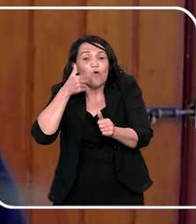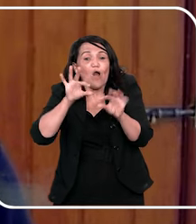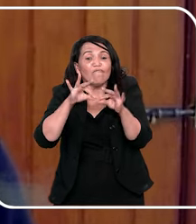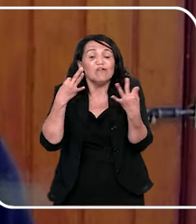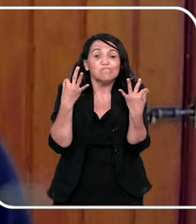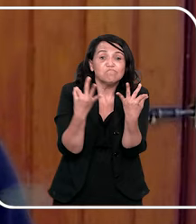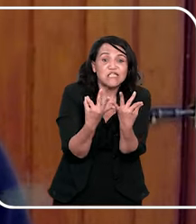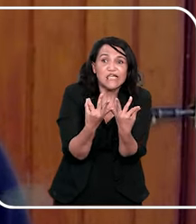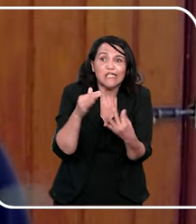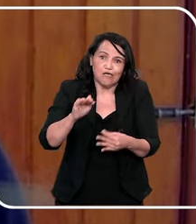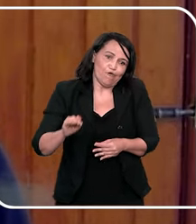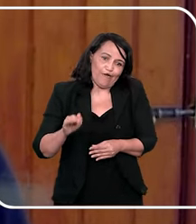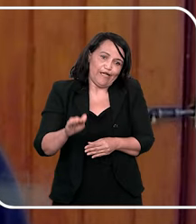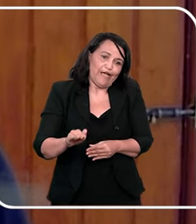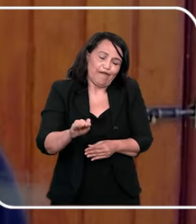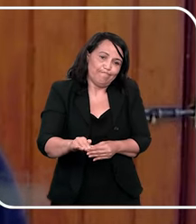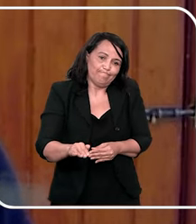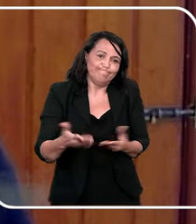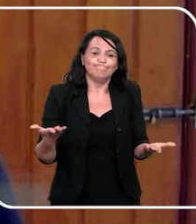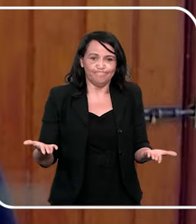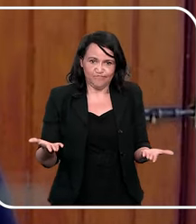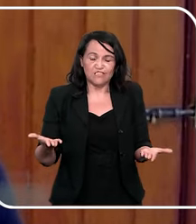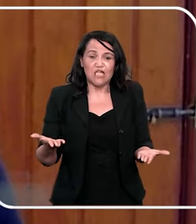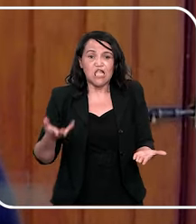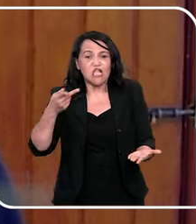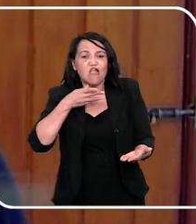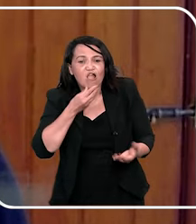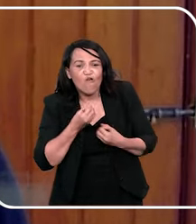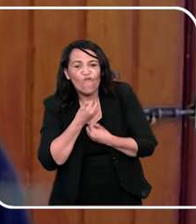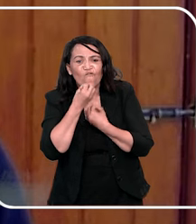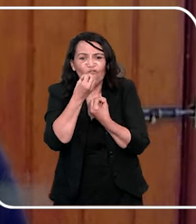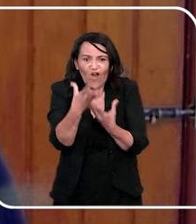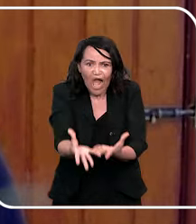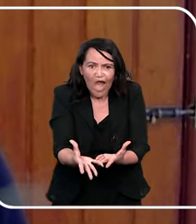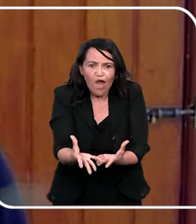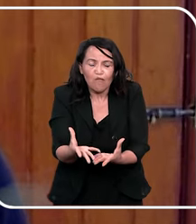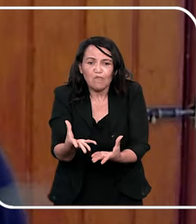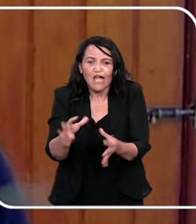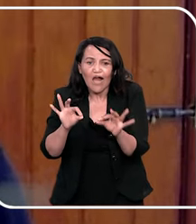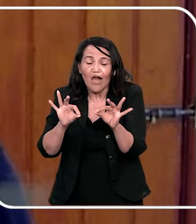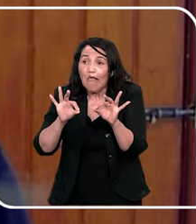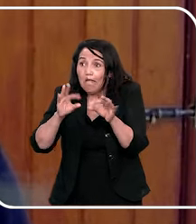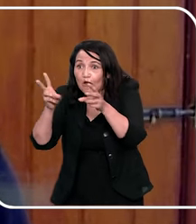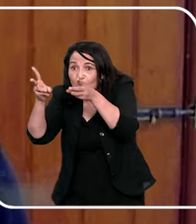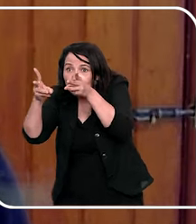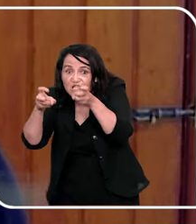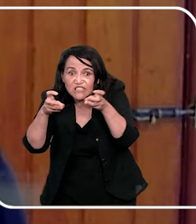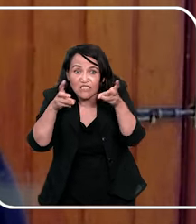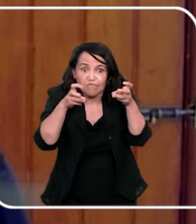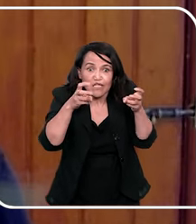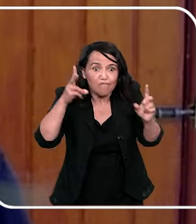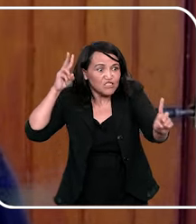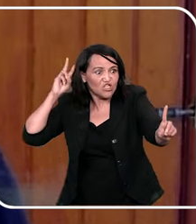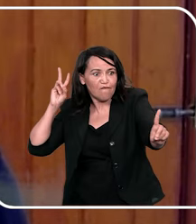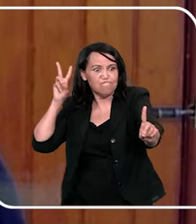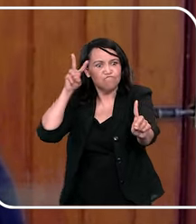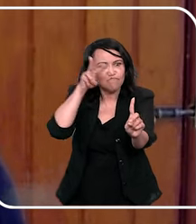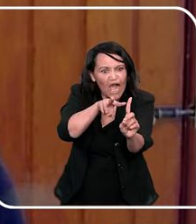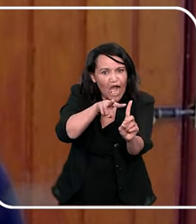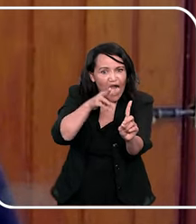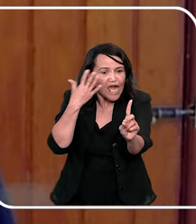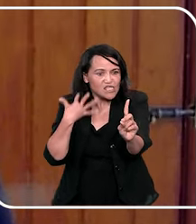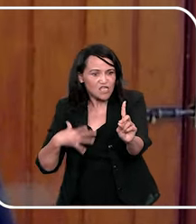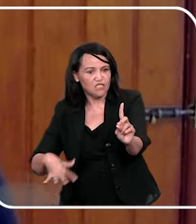carro. Eu conto, é para escandalizar um pouco? Também, mas é para que a gente olhe para as nossas